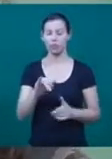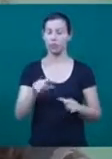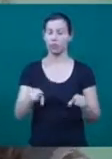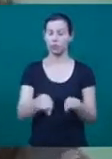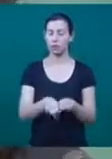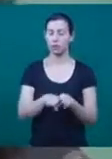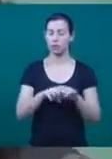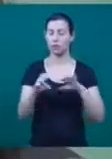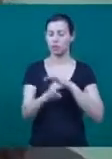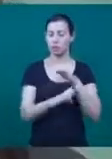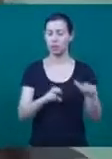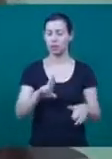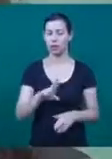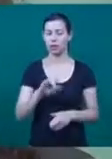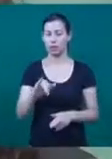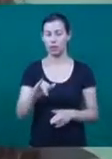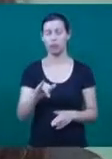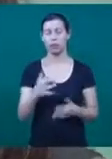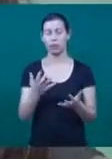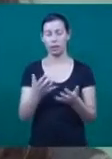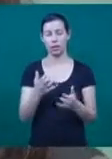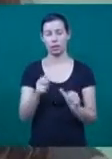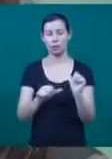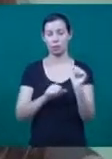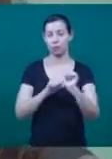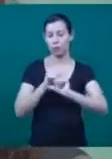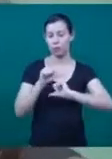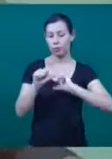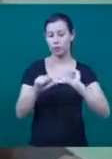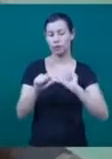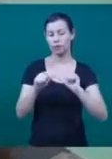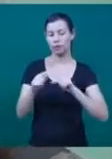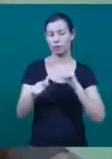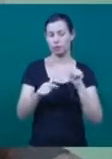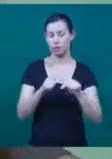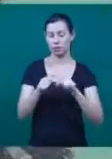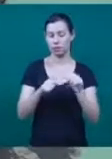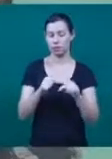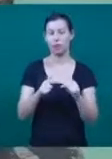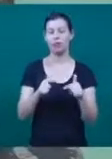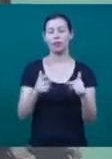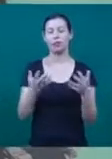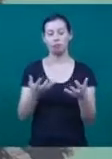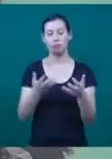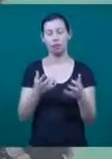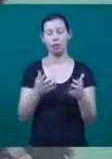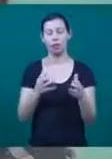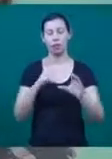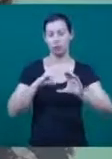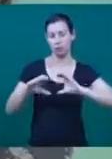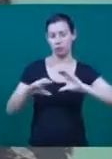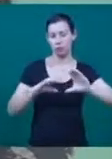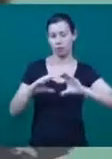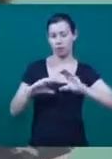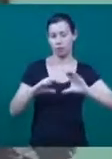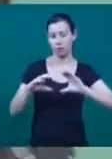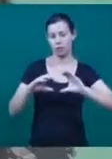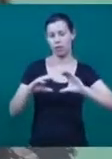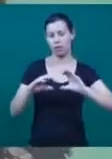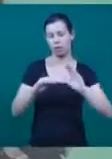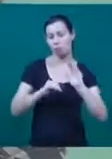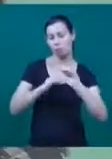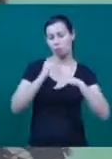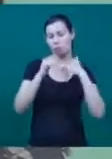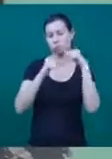Economia. Ela pretende mudar de função dentro da empresa e quer melhorar a comunicação. Estou participando hoje porque eu tenho muita vontade de melhorar a minha